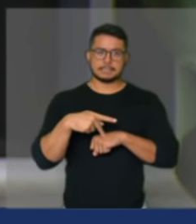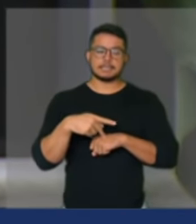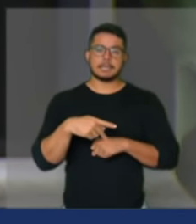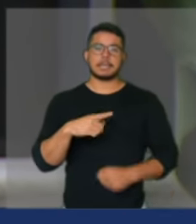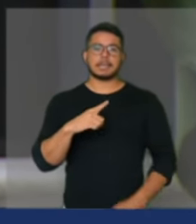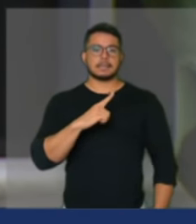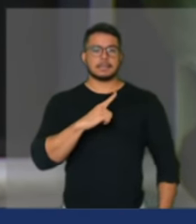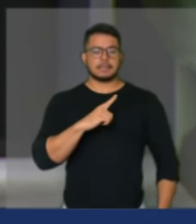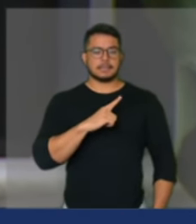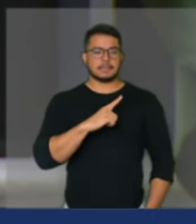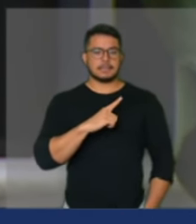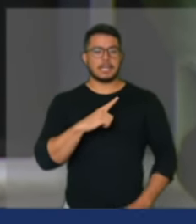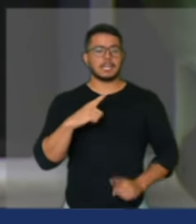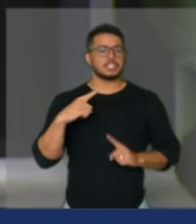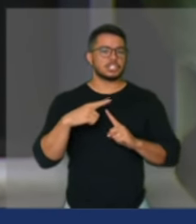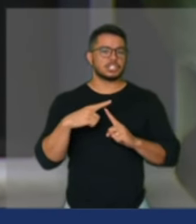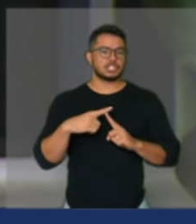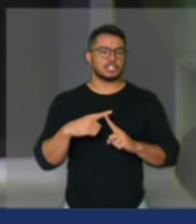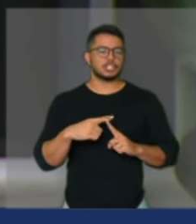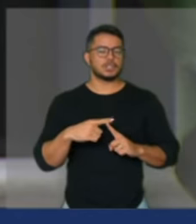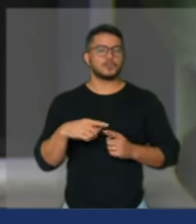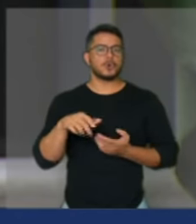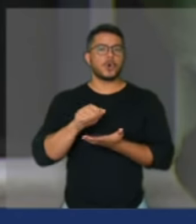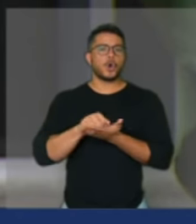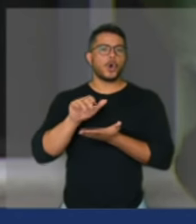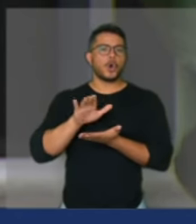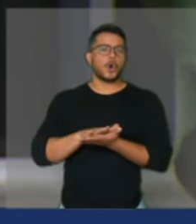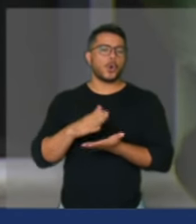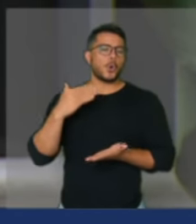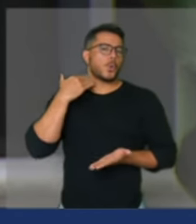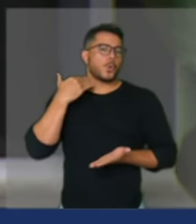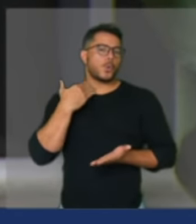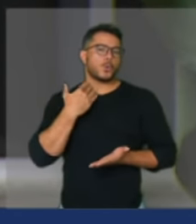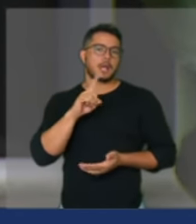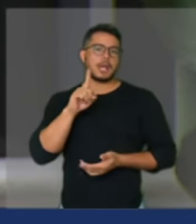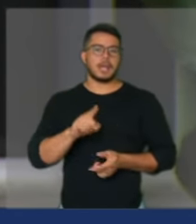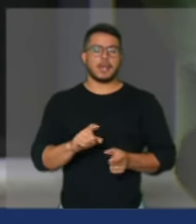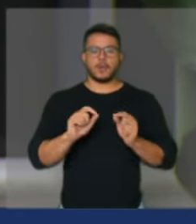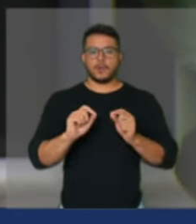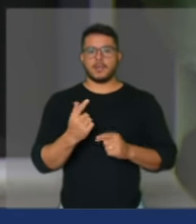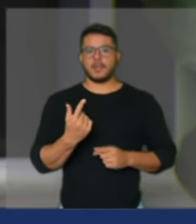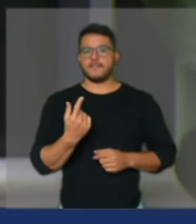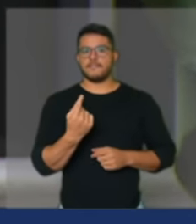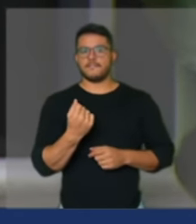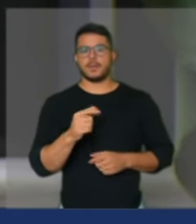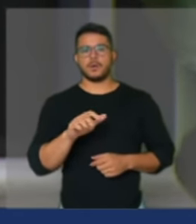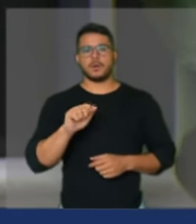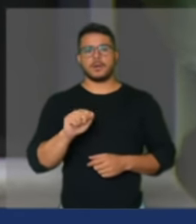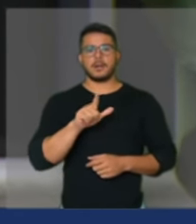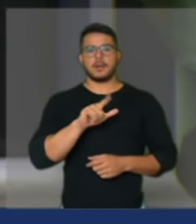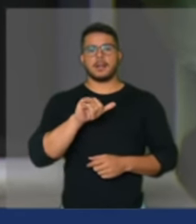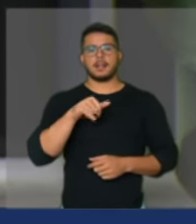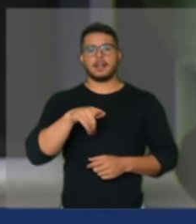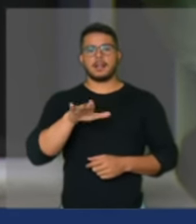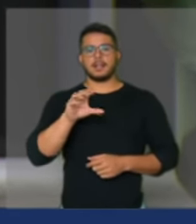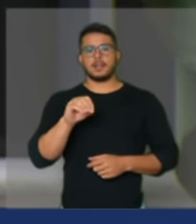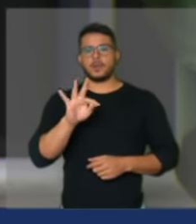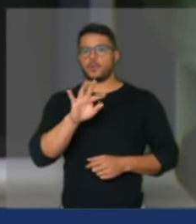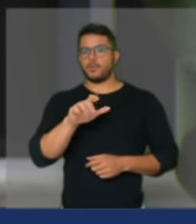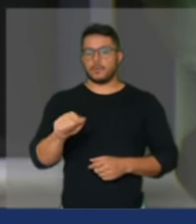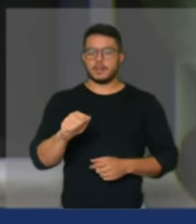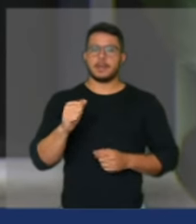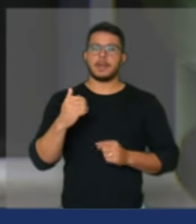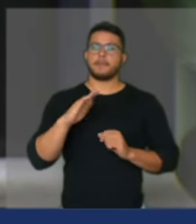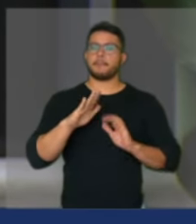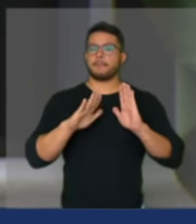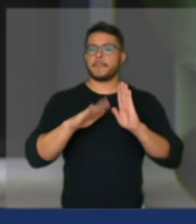modalidades são países onde tem baixas alíquotas onde se garante o sigilo dos